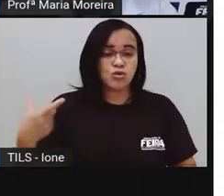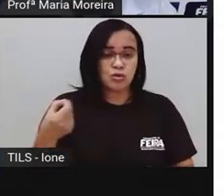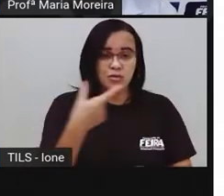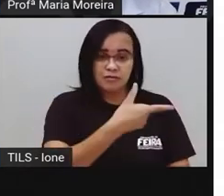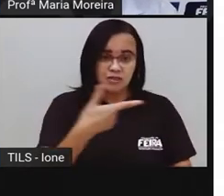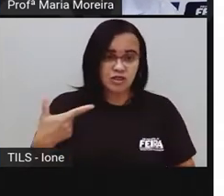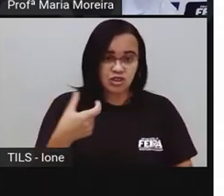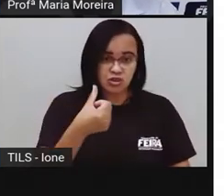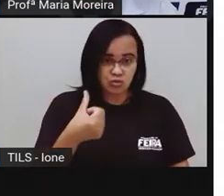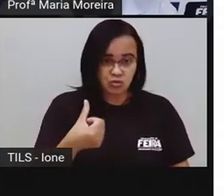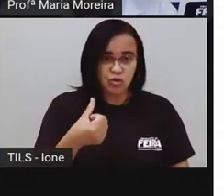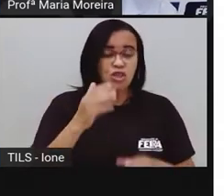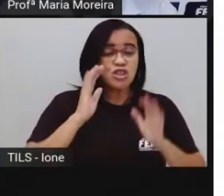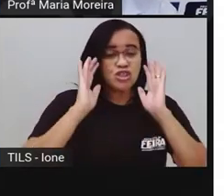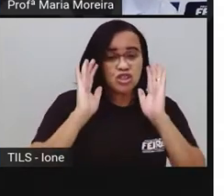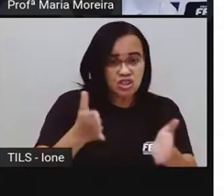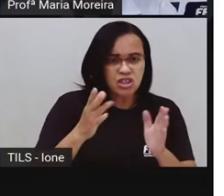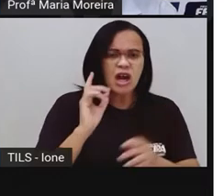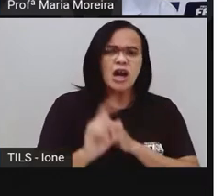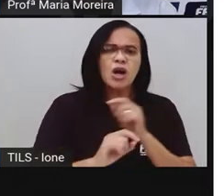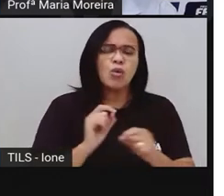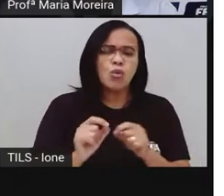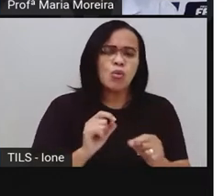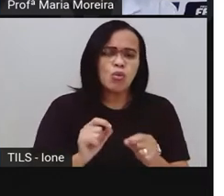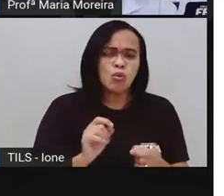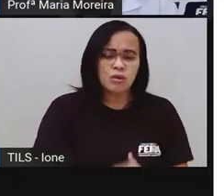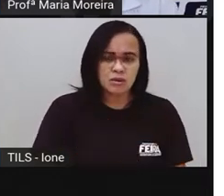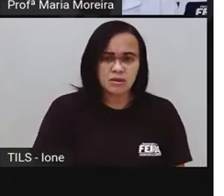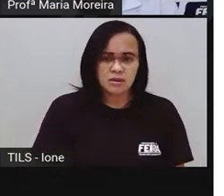2021 já foram aí apreendidos, né,